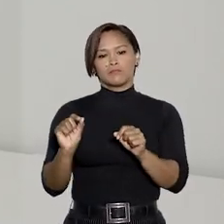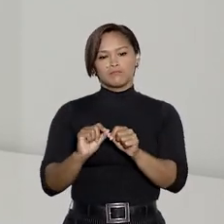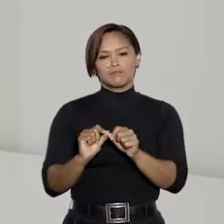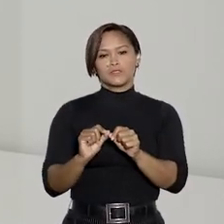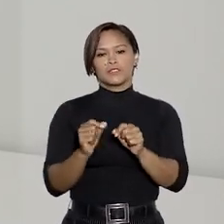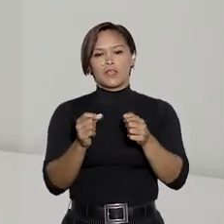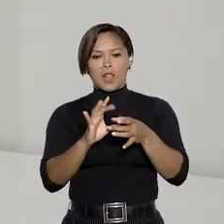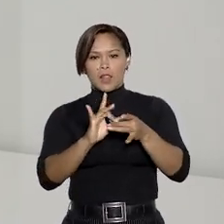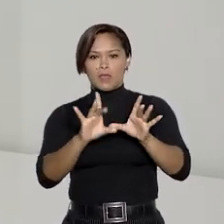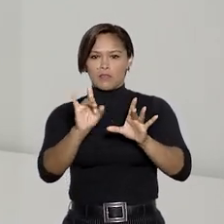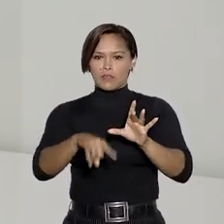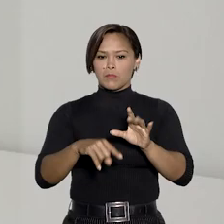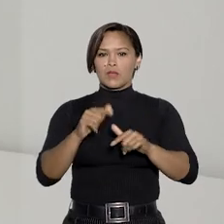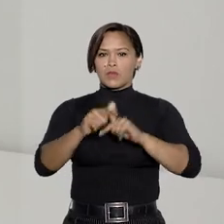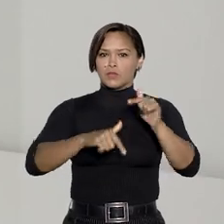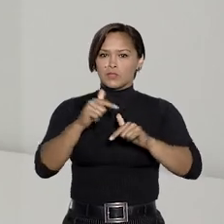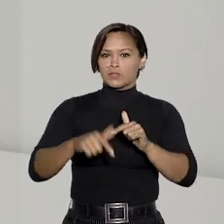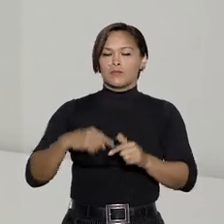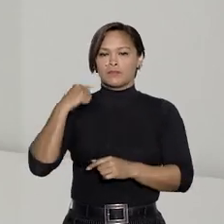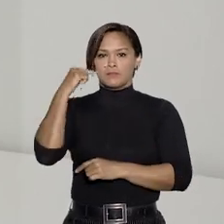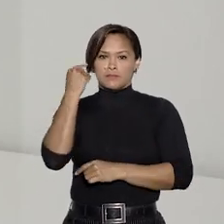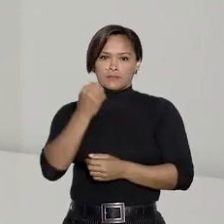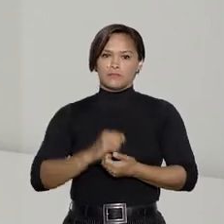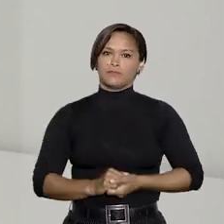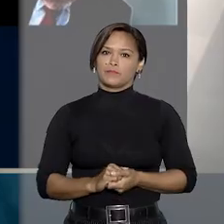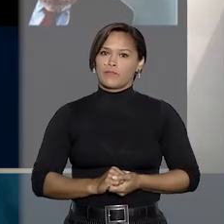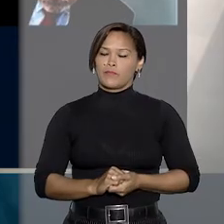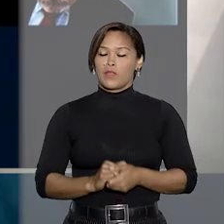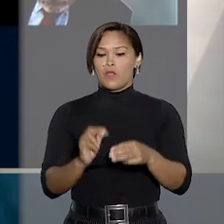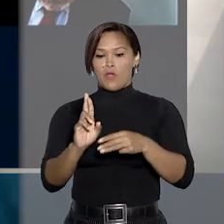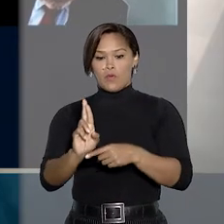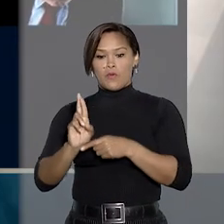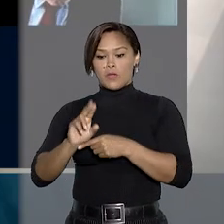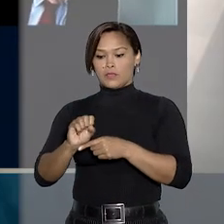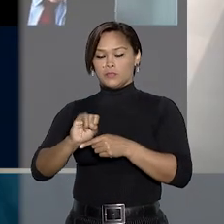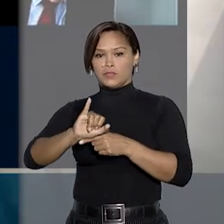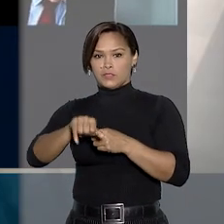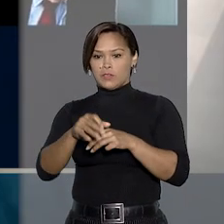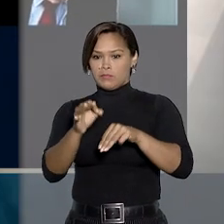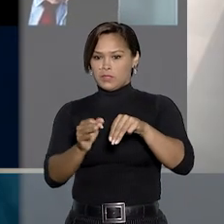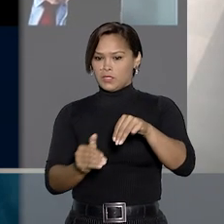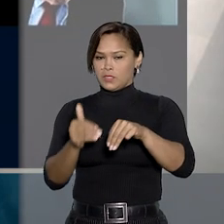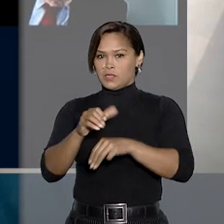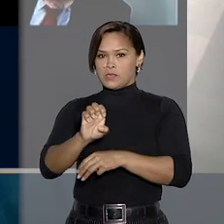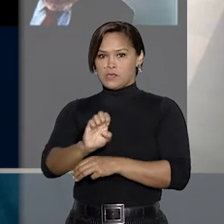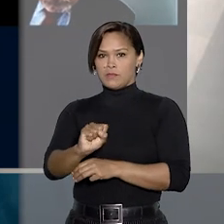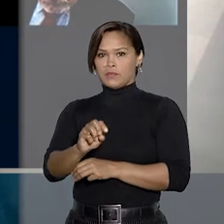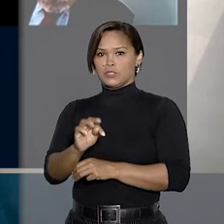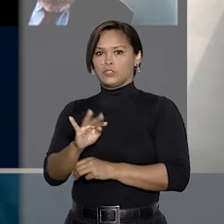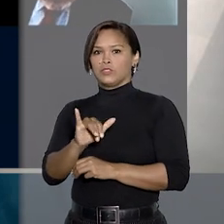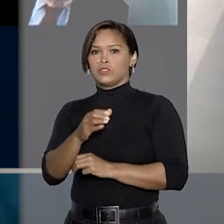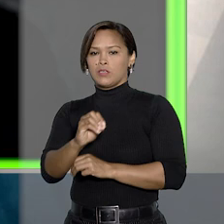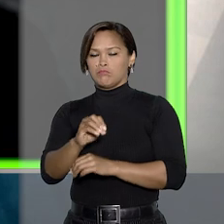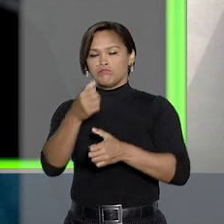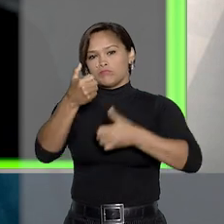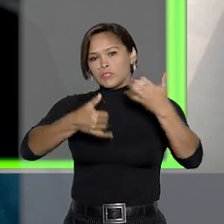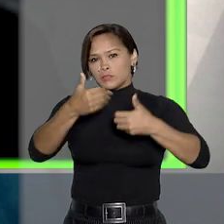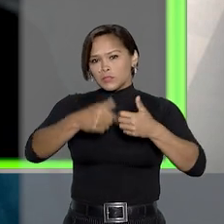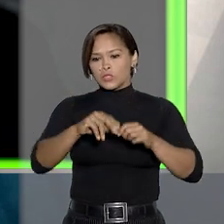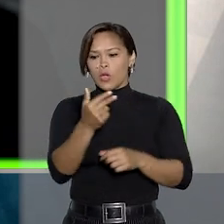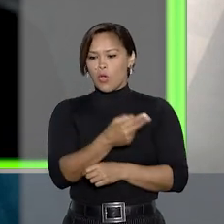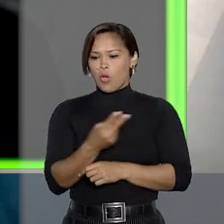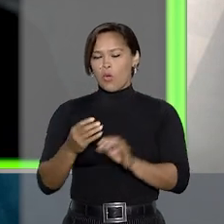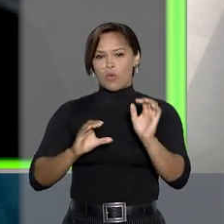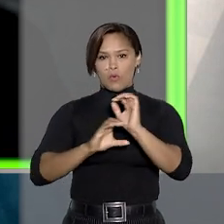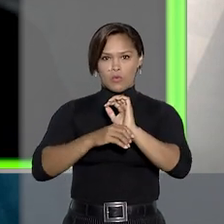exercer mais livremente o trabalho de advogado. O relator no STJ, ministro Sebastião Reis Júnior, explicou que,